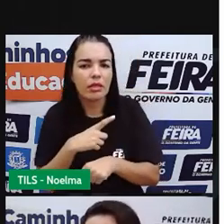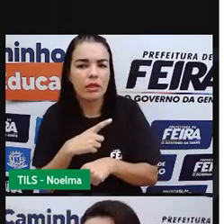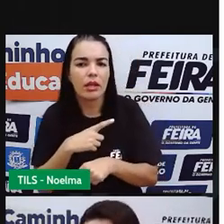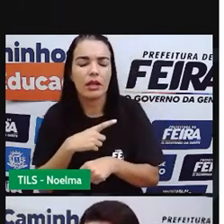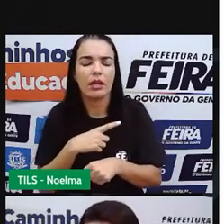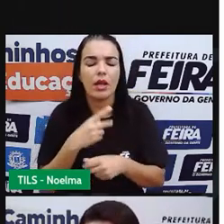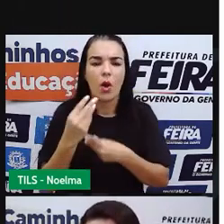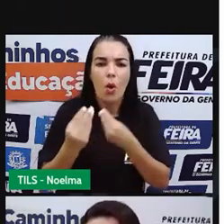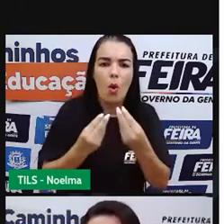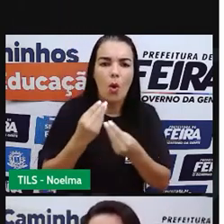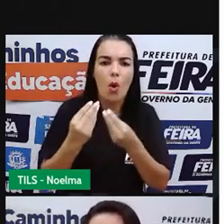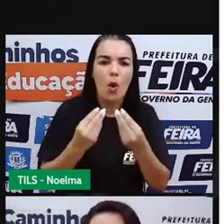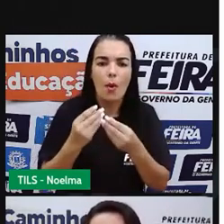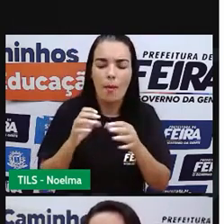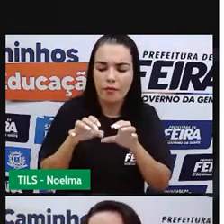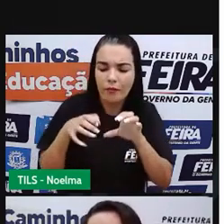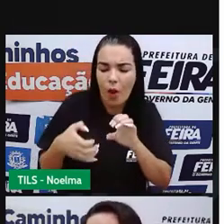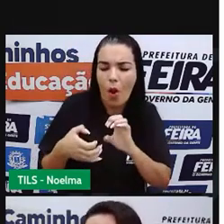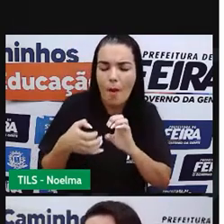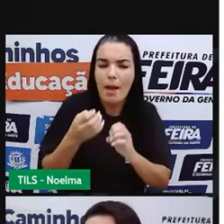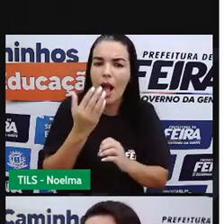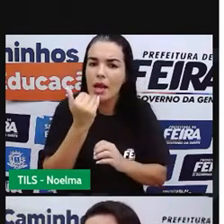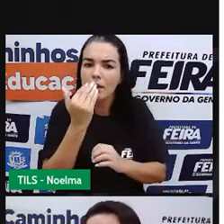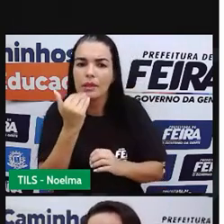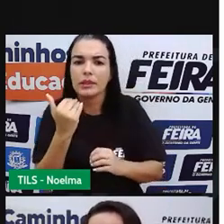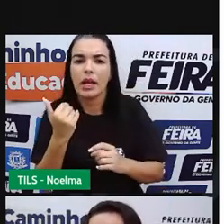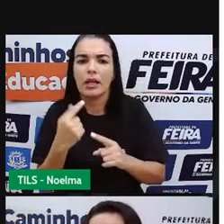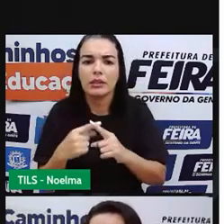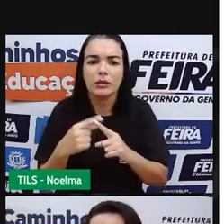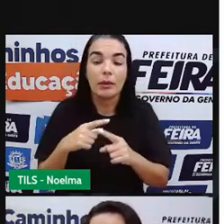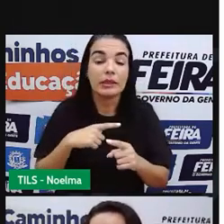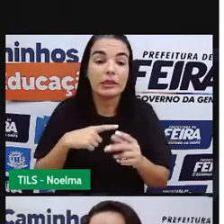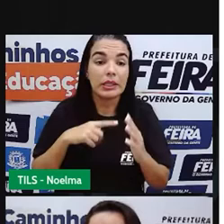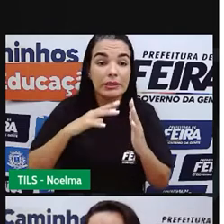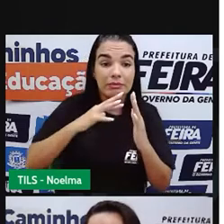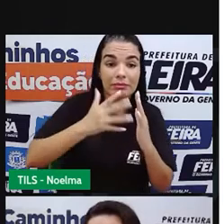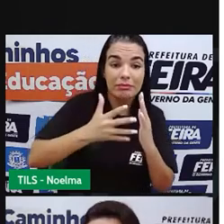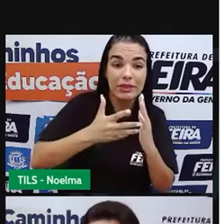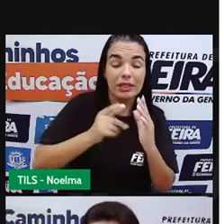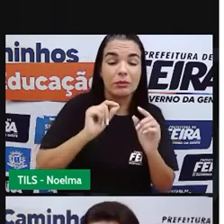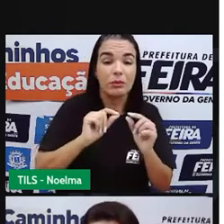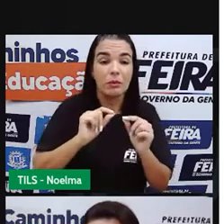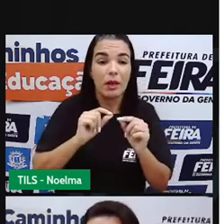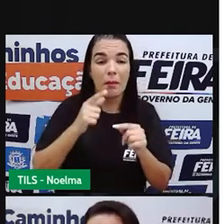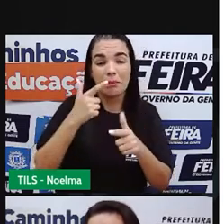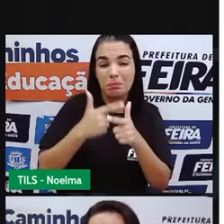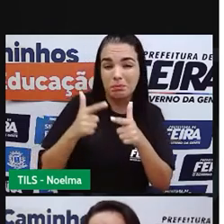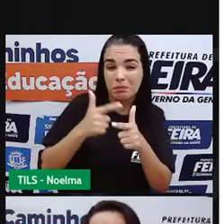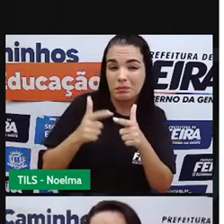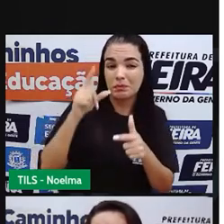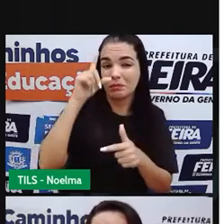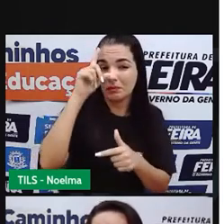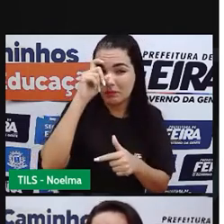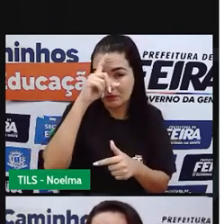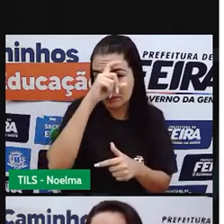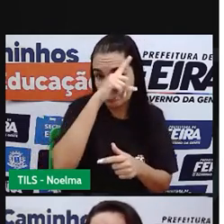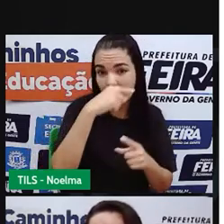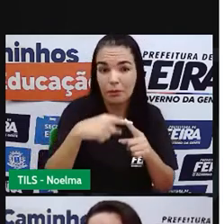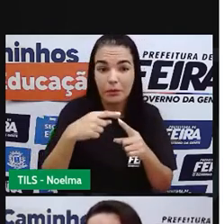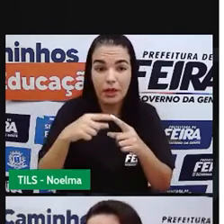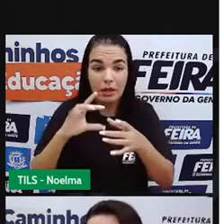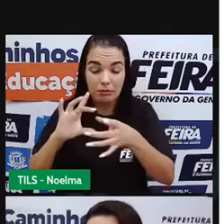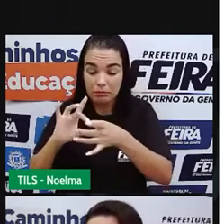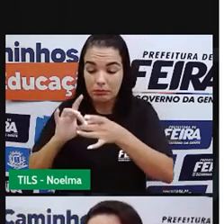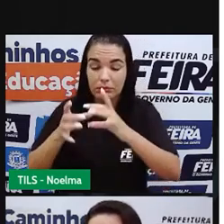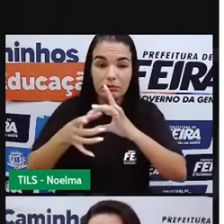de estudos alimentares que acontecem. Os estudos alimentares são síndromes complexas, nas quais as interações entre